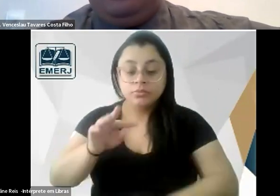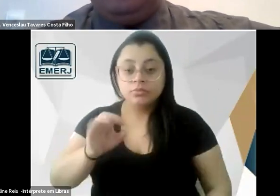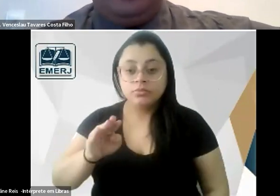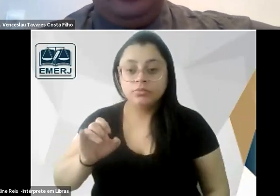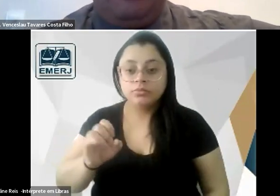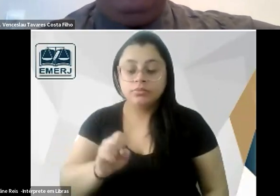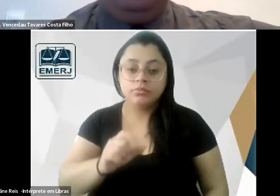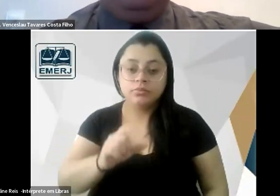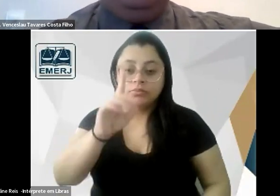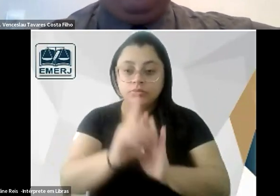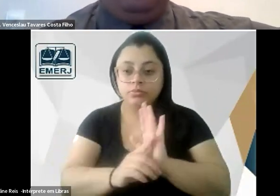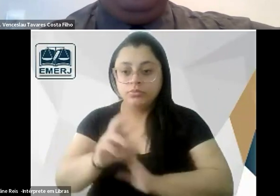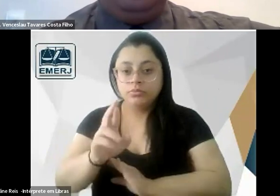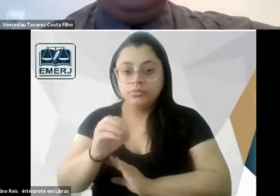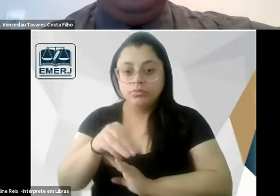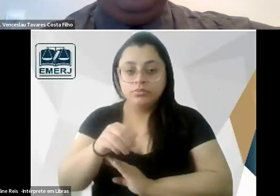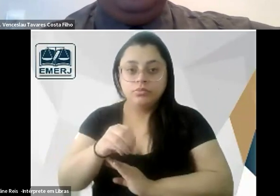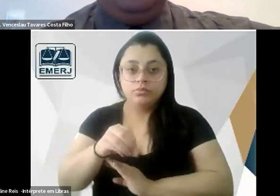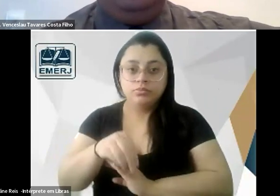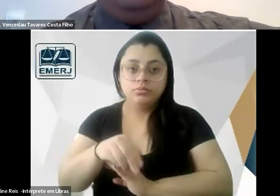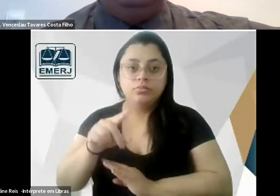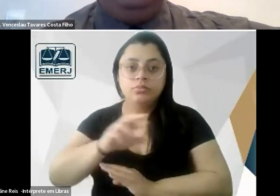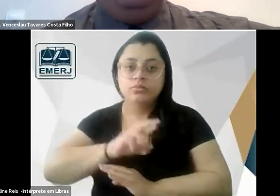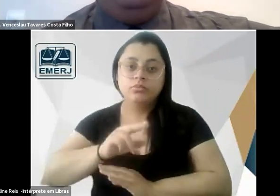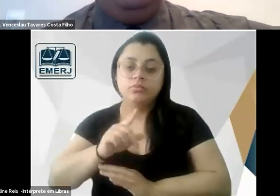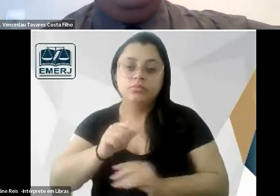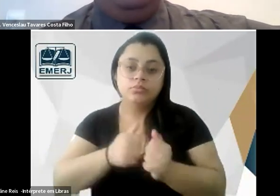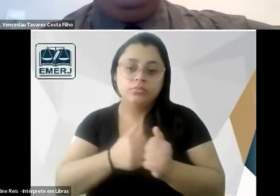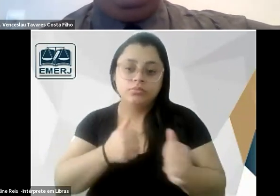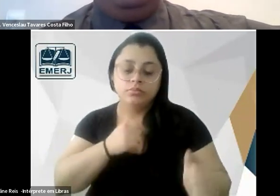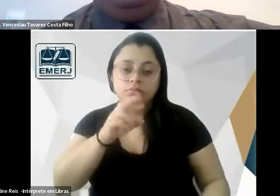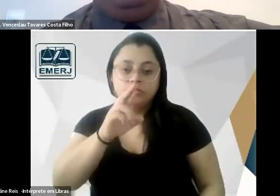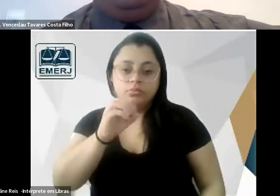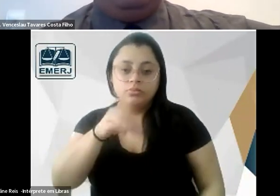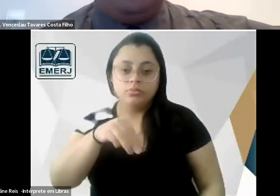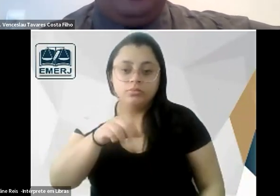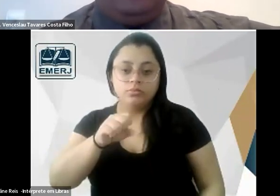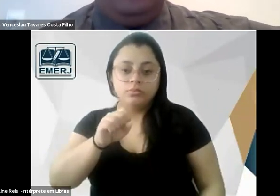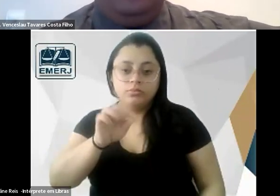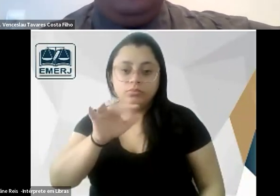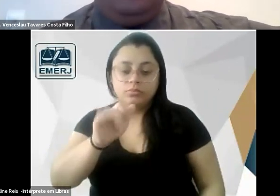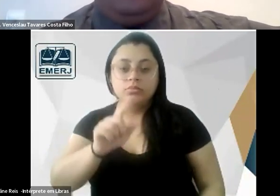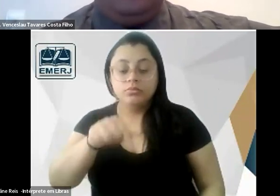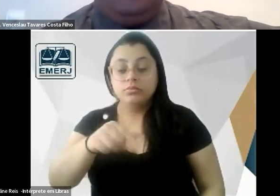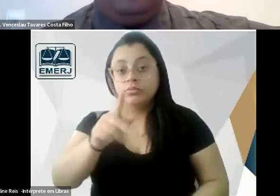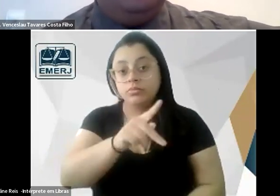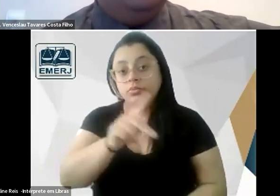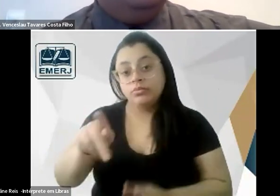e aí eu posso dizer que ele também não era um antiromanista inclusive era professor de latim